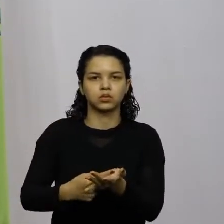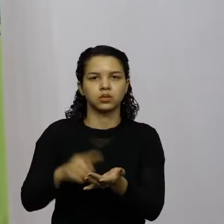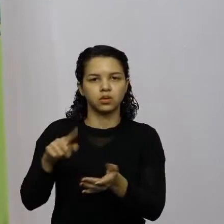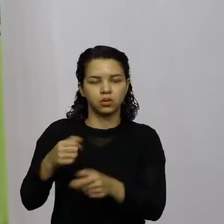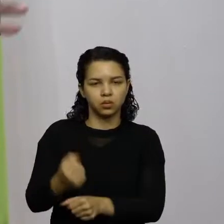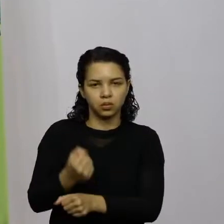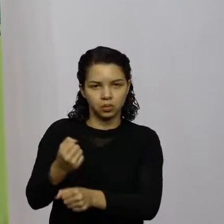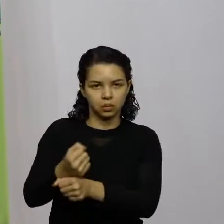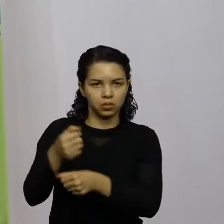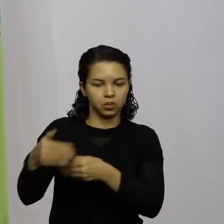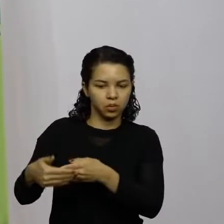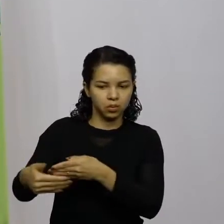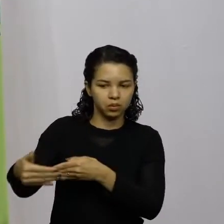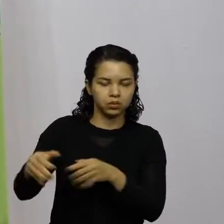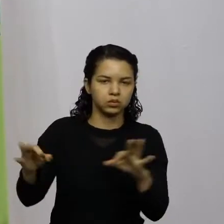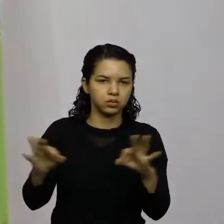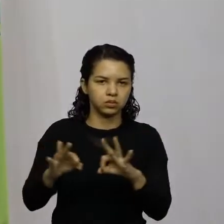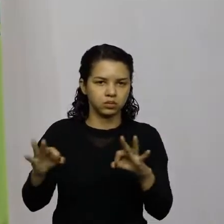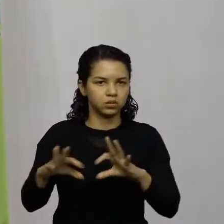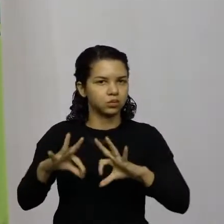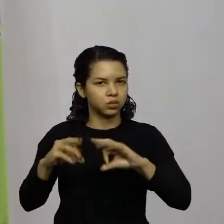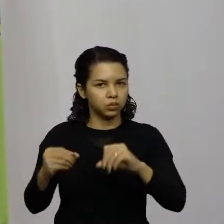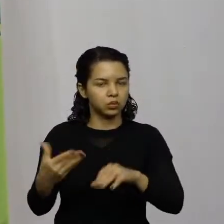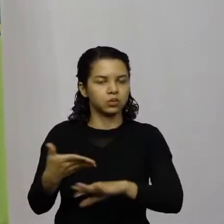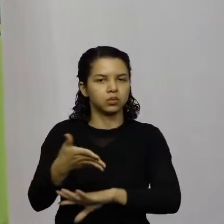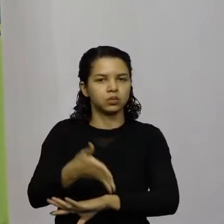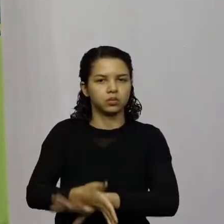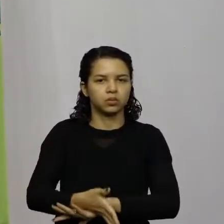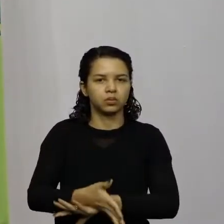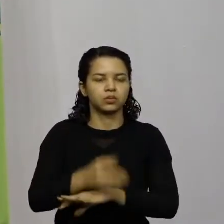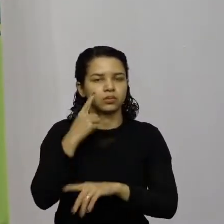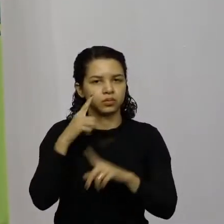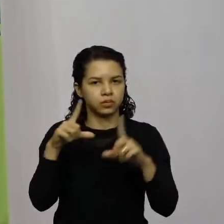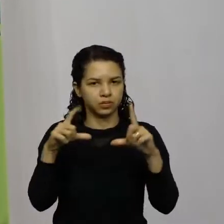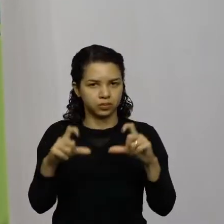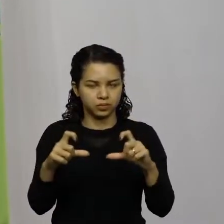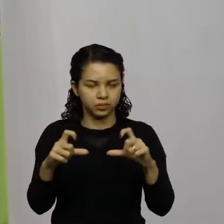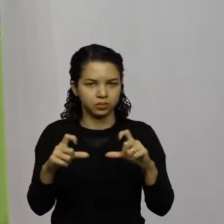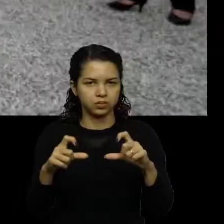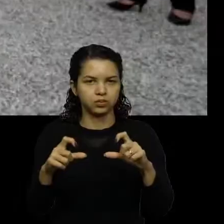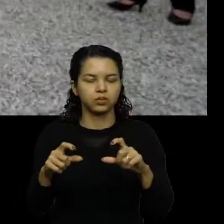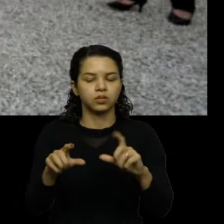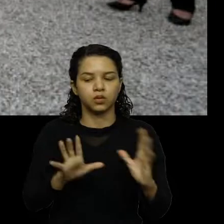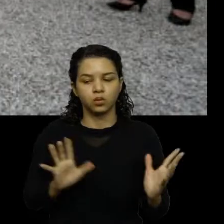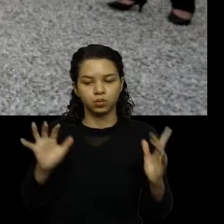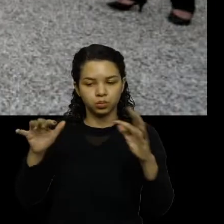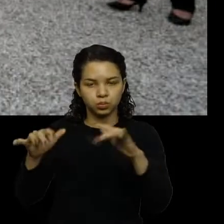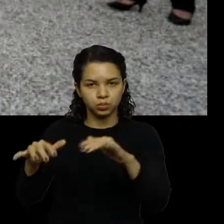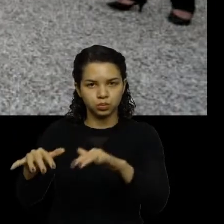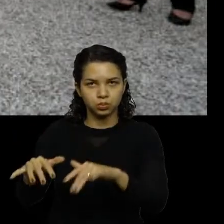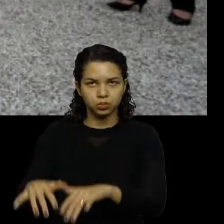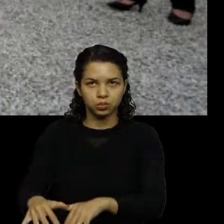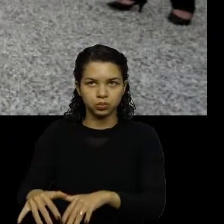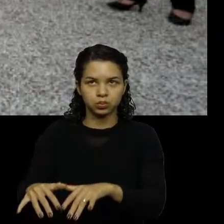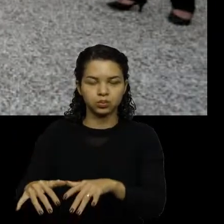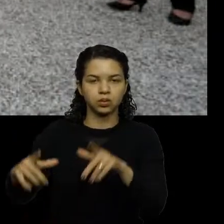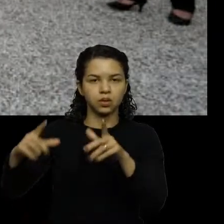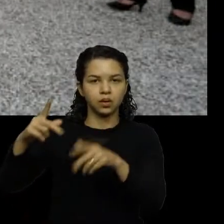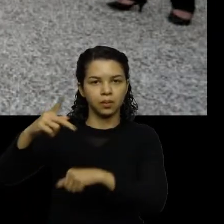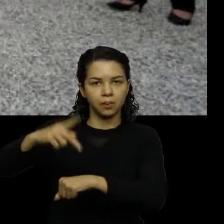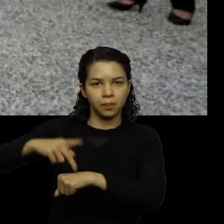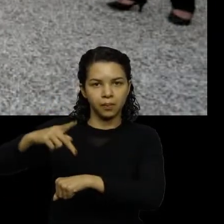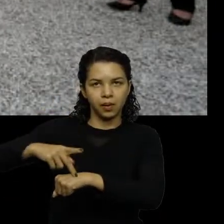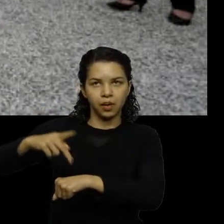nada. Todo mundo foi lá, faça a próxima foto, por favor, se reuniu ao redor da pedra, se reuniu ao redor da pedra,